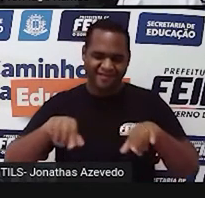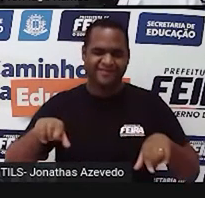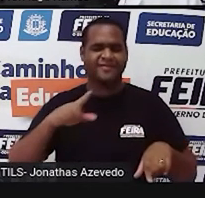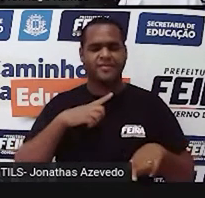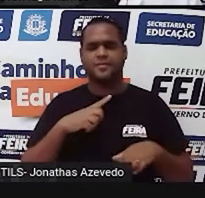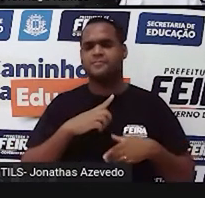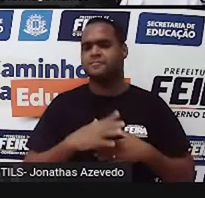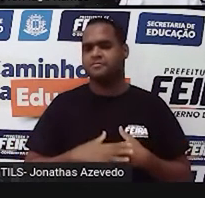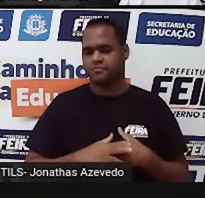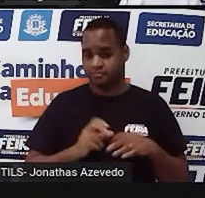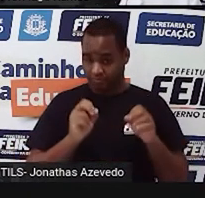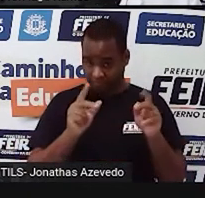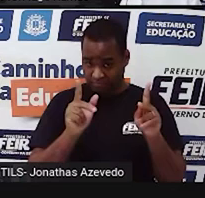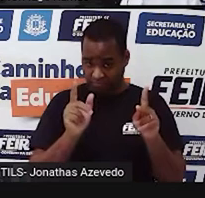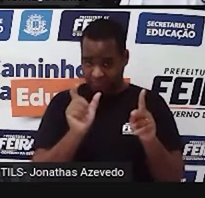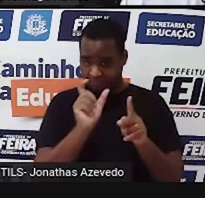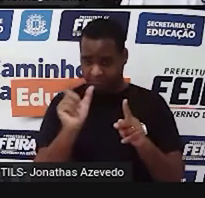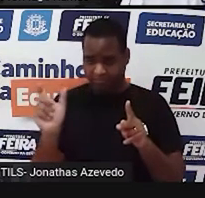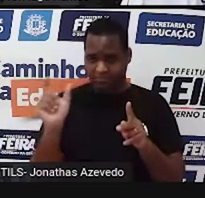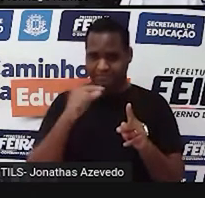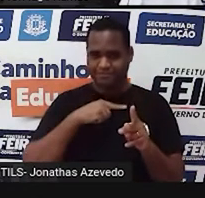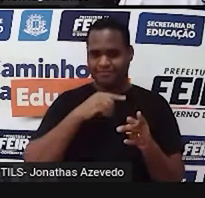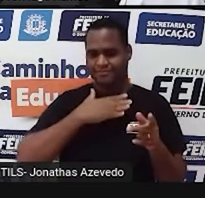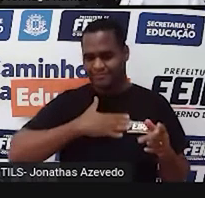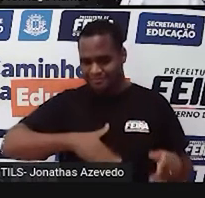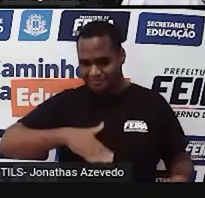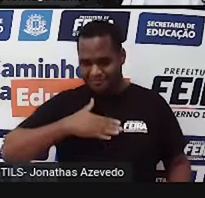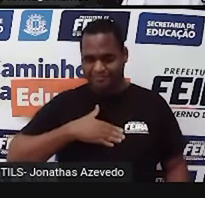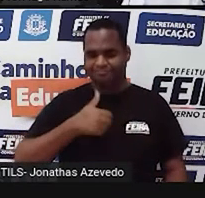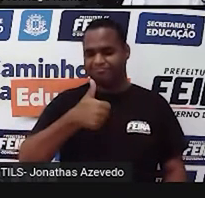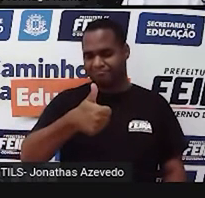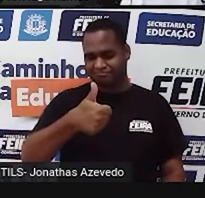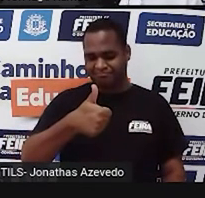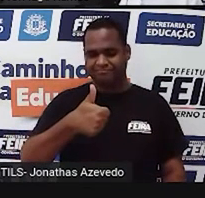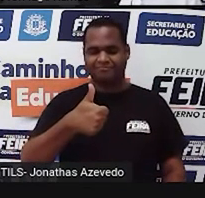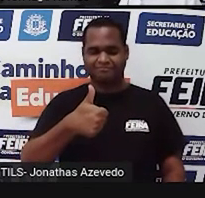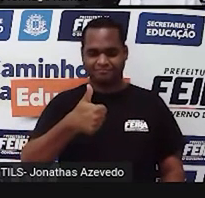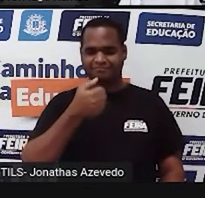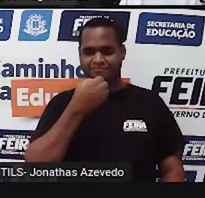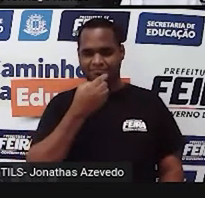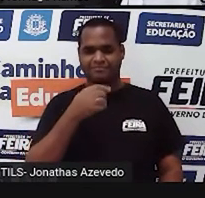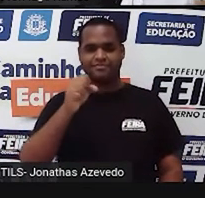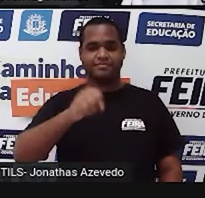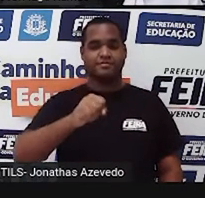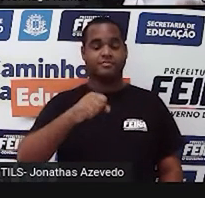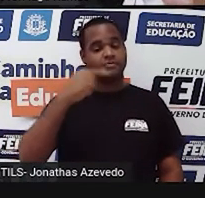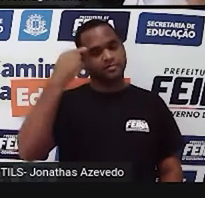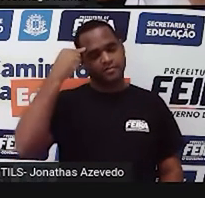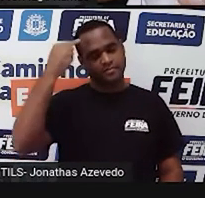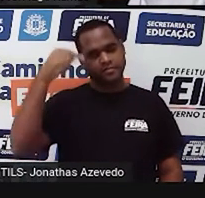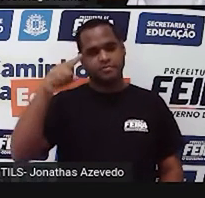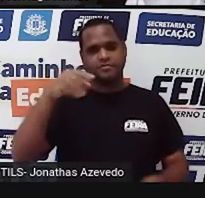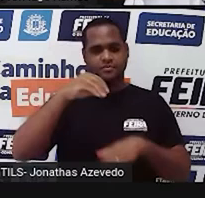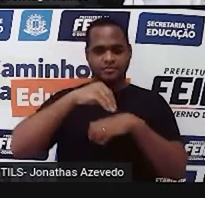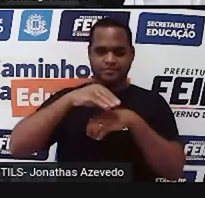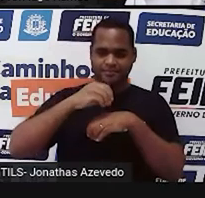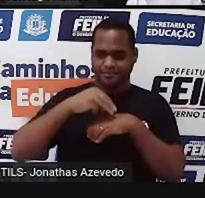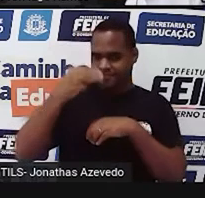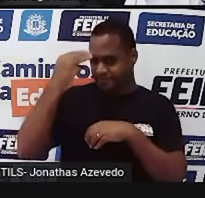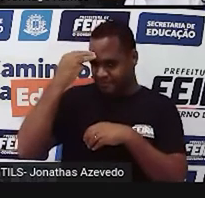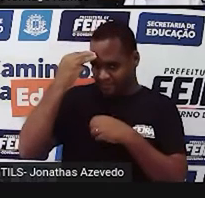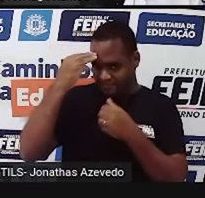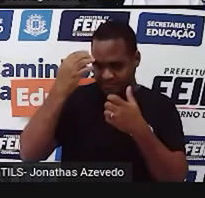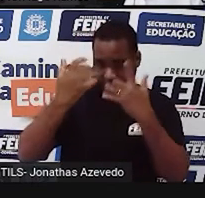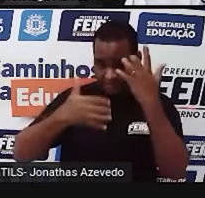E aí, escreveu? Tranquilão? Beleza? Pois é, a ideia foi trazer a sua memória,